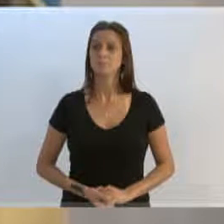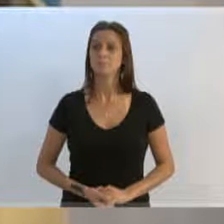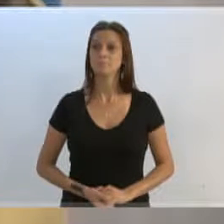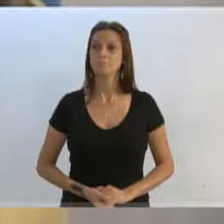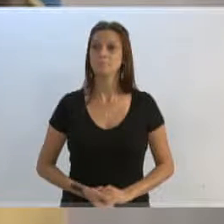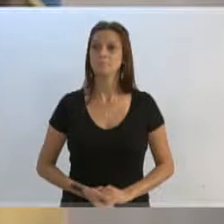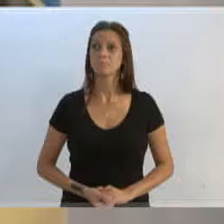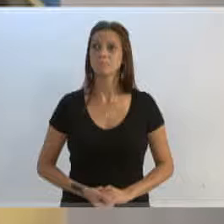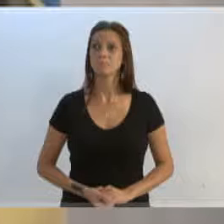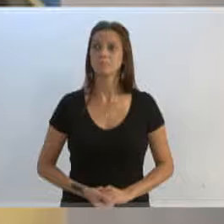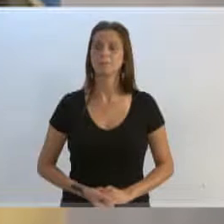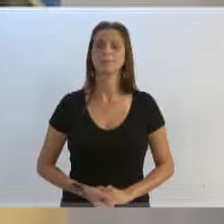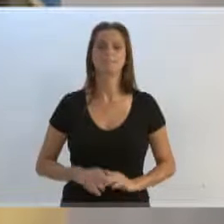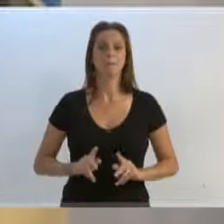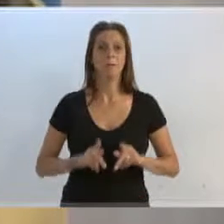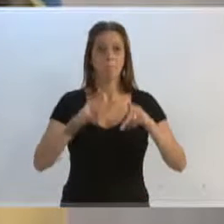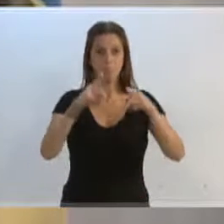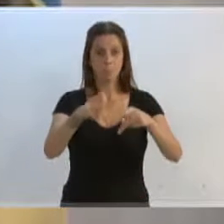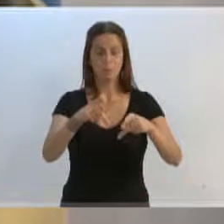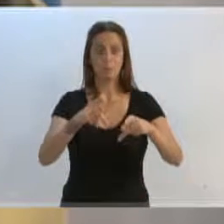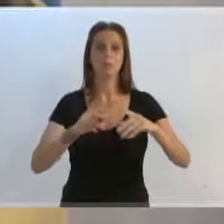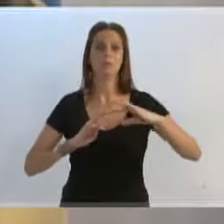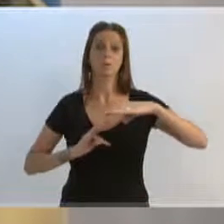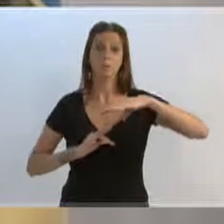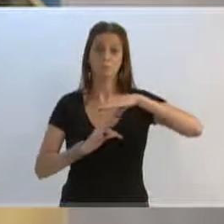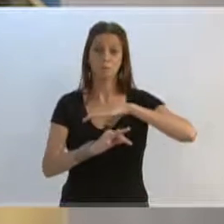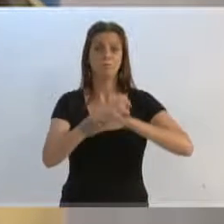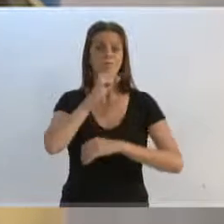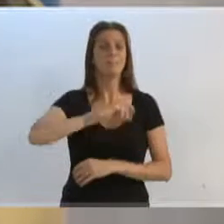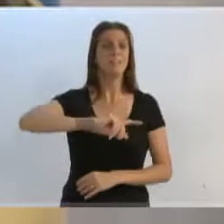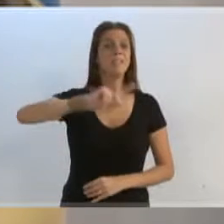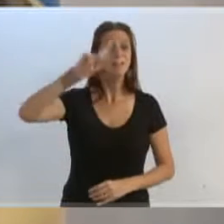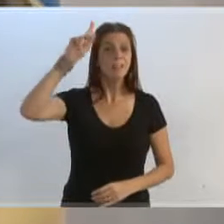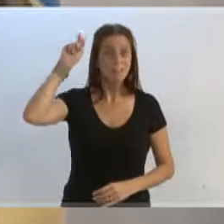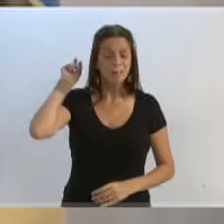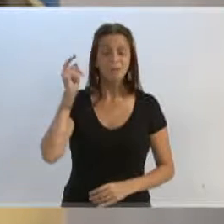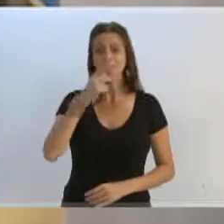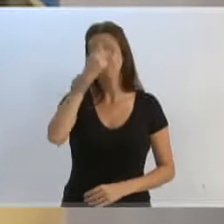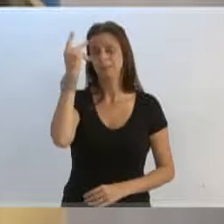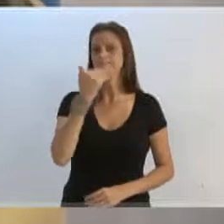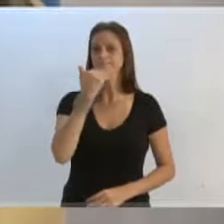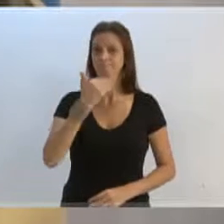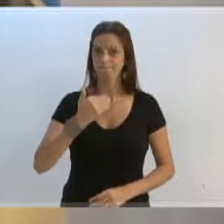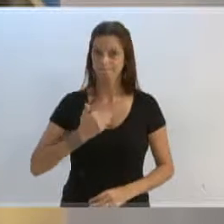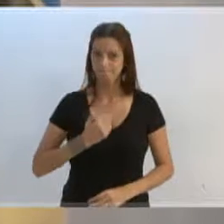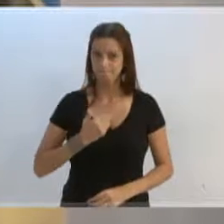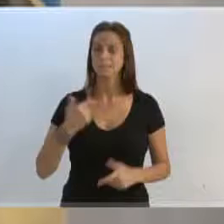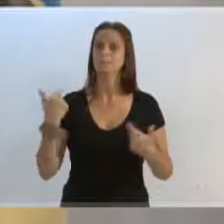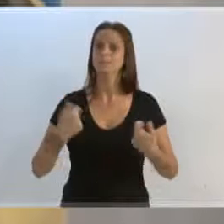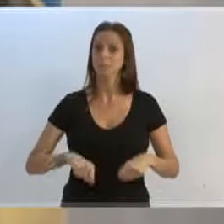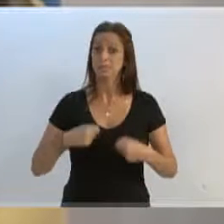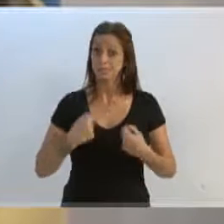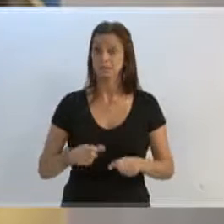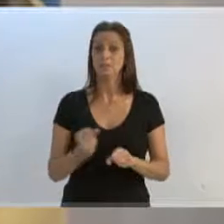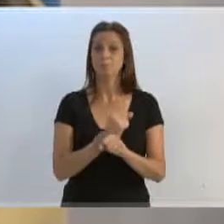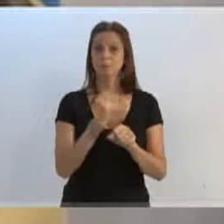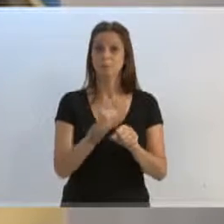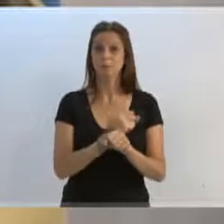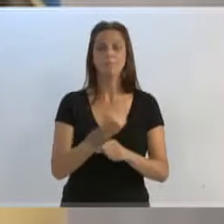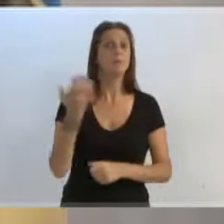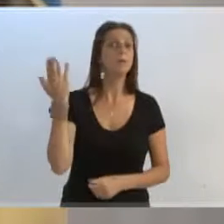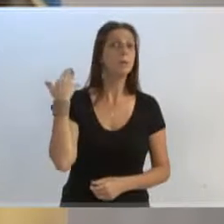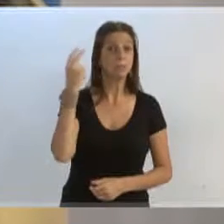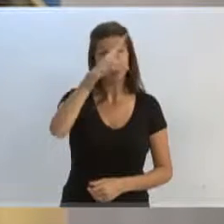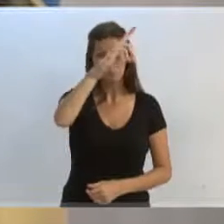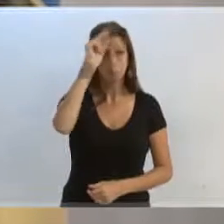a rua que fica lá na Fortaleza Alta, que há muito tempo a comunidade vem solicitando para que seja feita, e o prefeito assumiu um